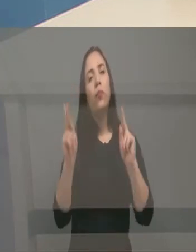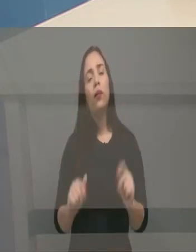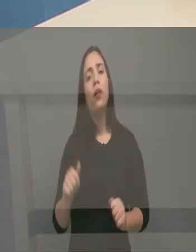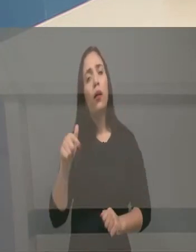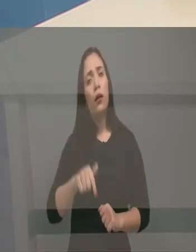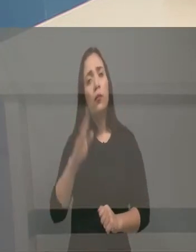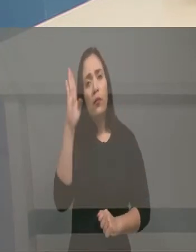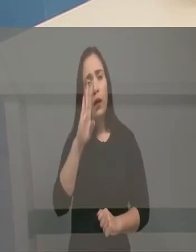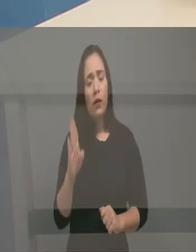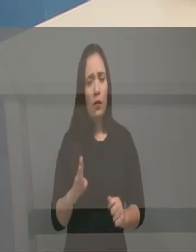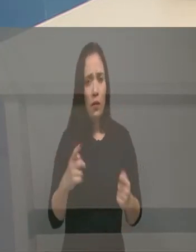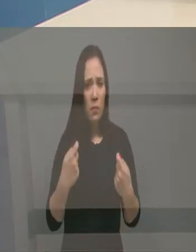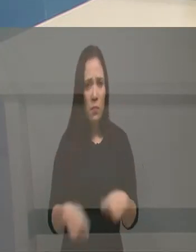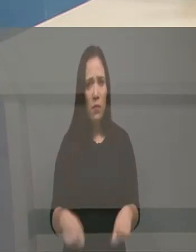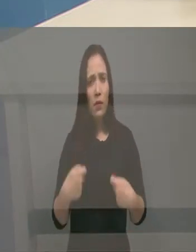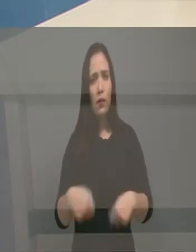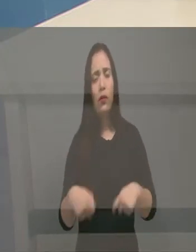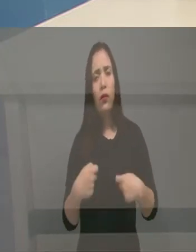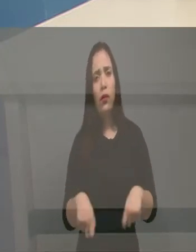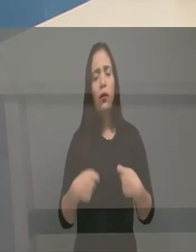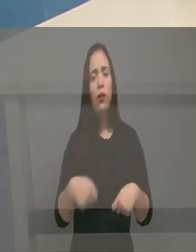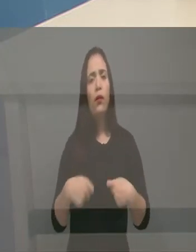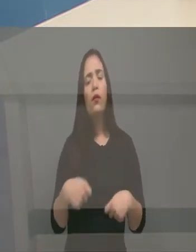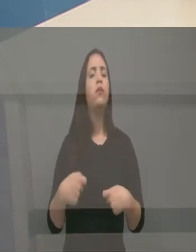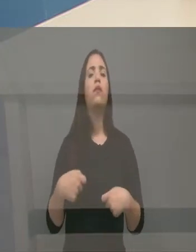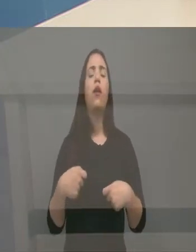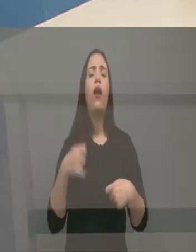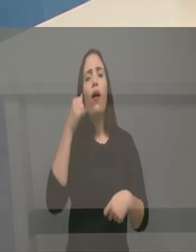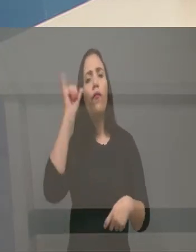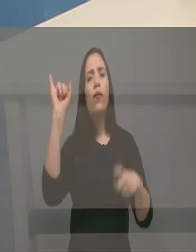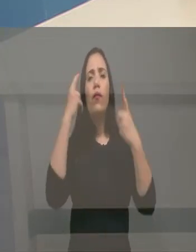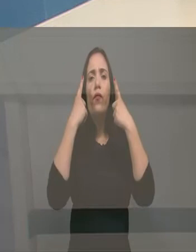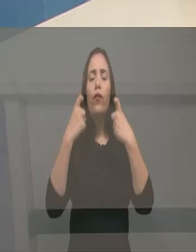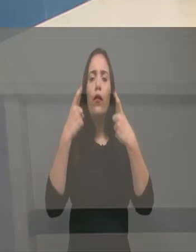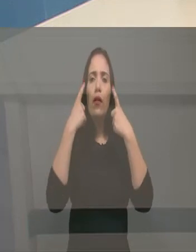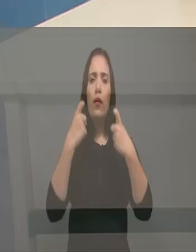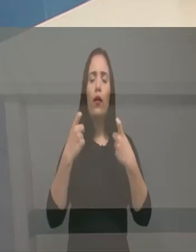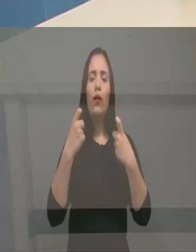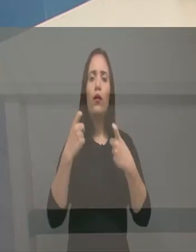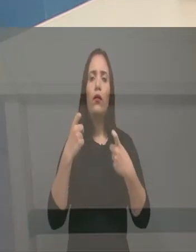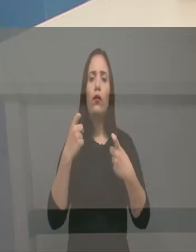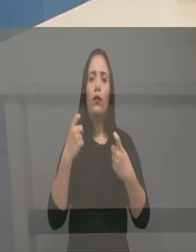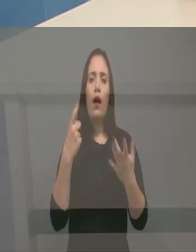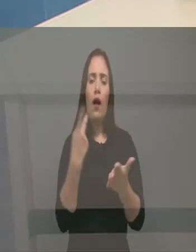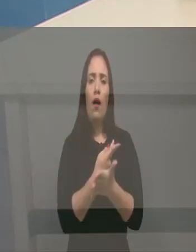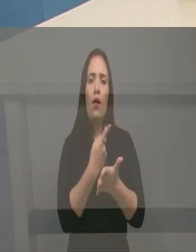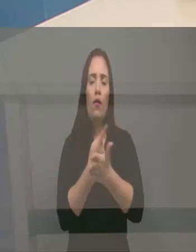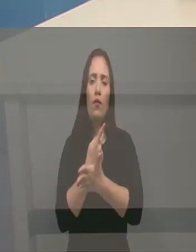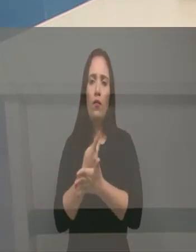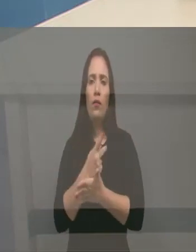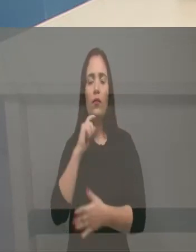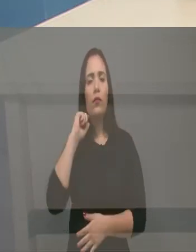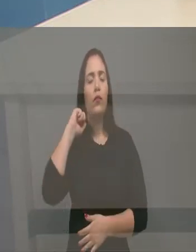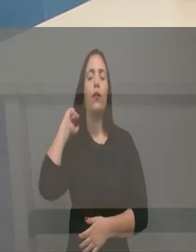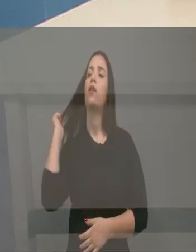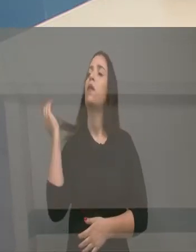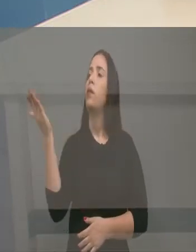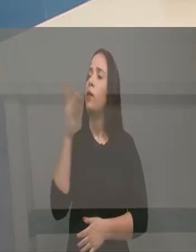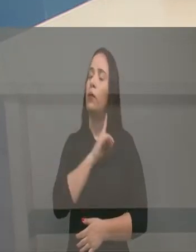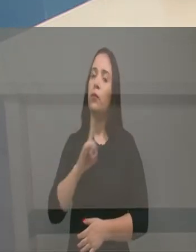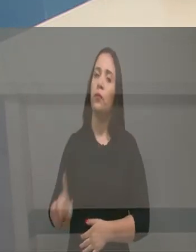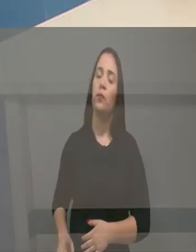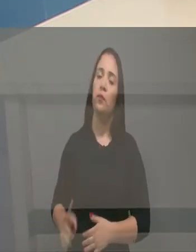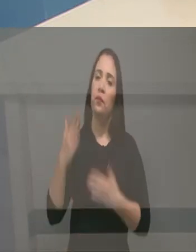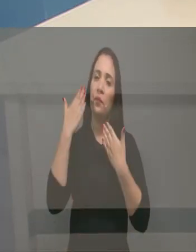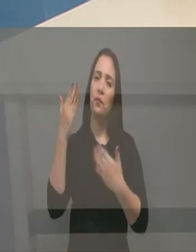usar todas as armas contra essa verdadeira tragédia brasileira que é a violência. Deputado, quero agradecer imensamente a sua vinda